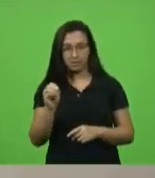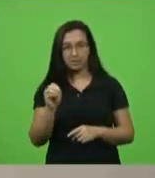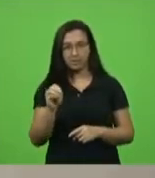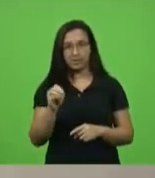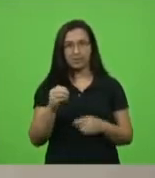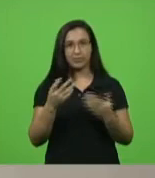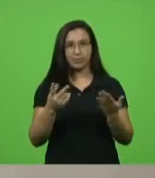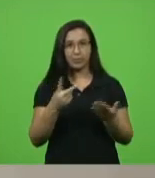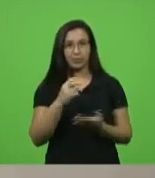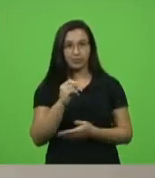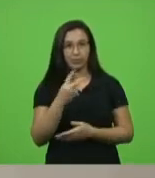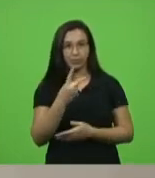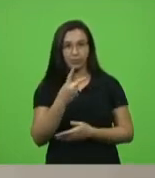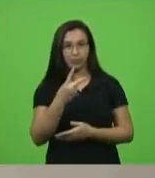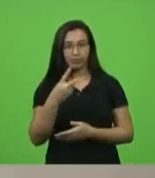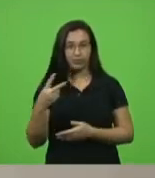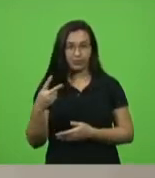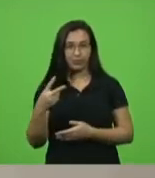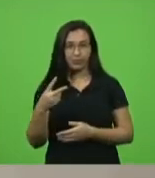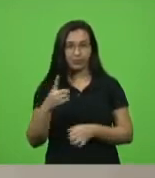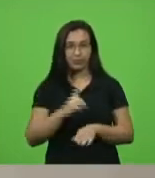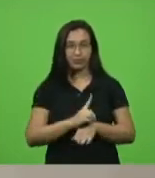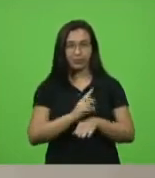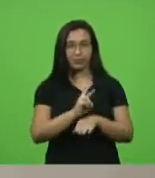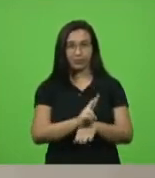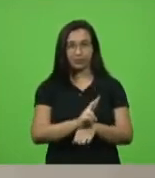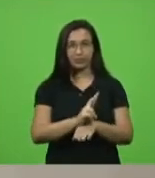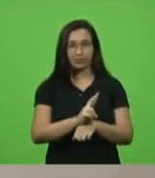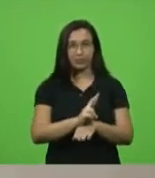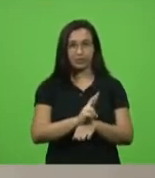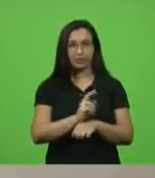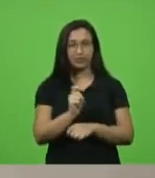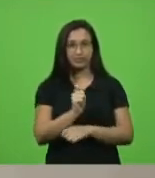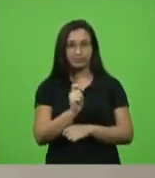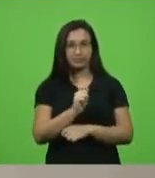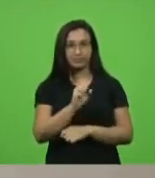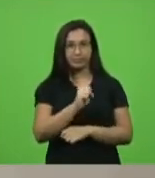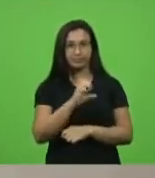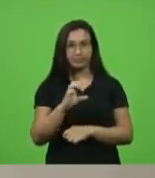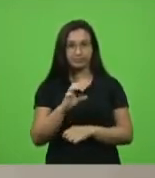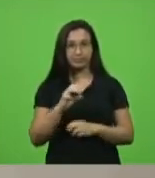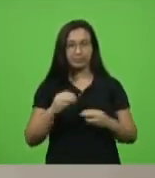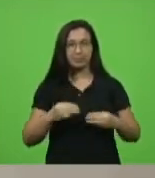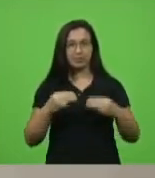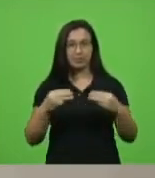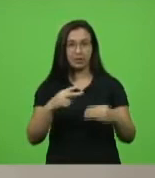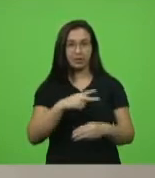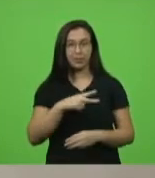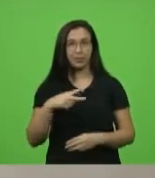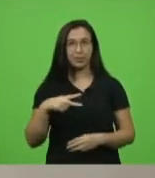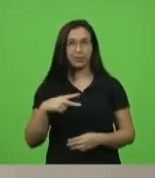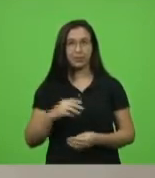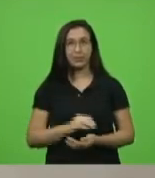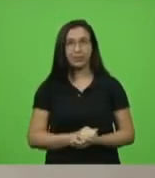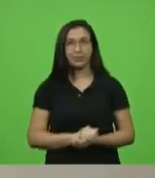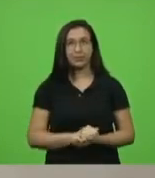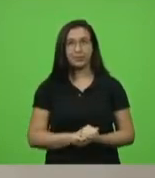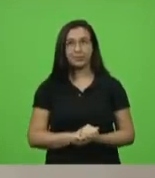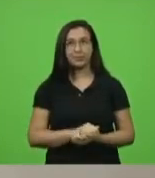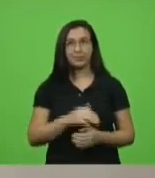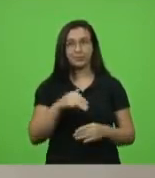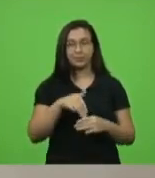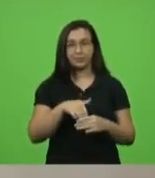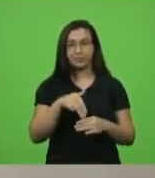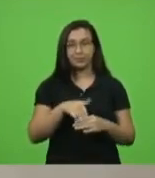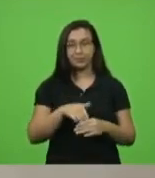-2022, diretoria da Associação Catarinense, do Ministério Público. Em discussão. Não havendo quem queira discutir, em votação,